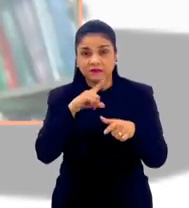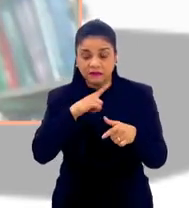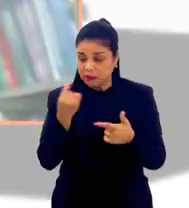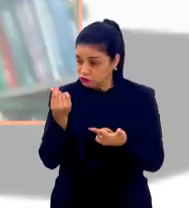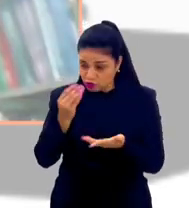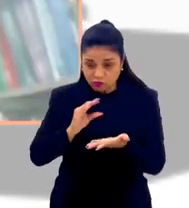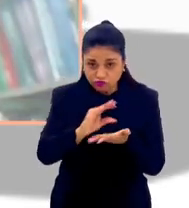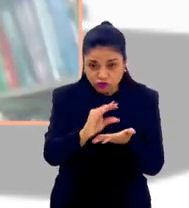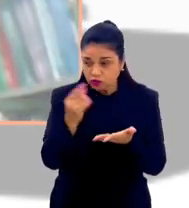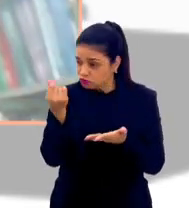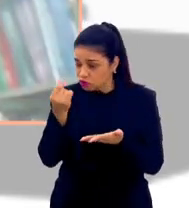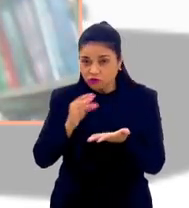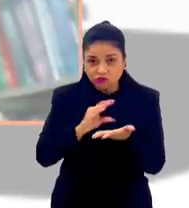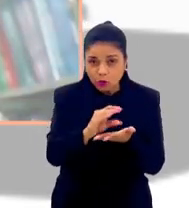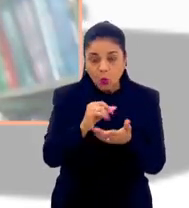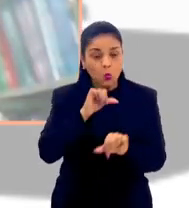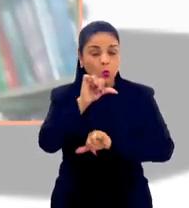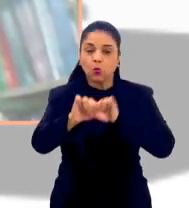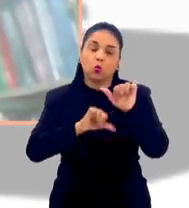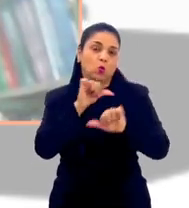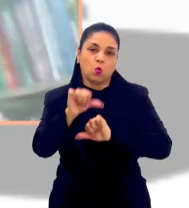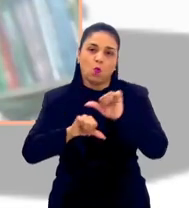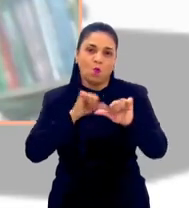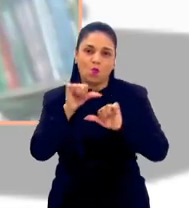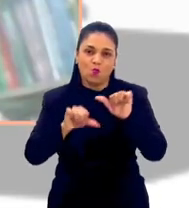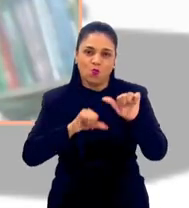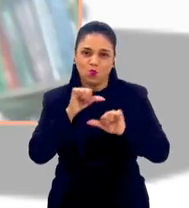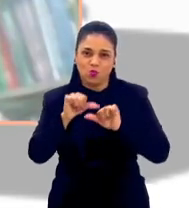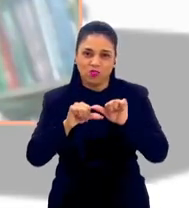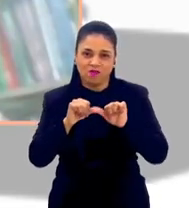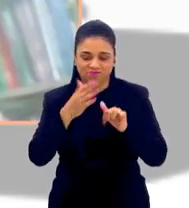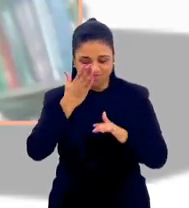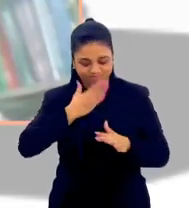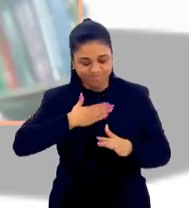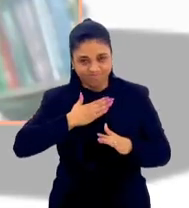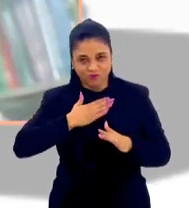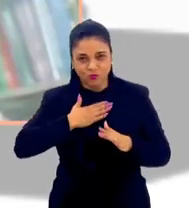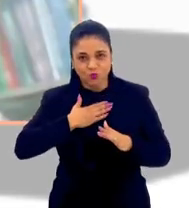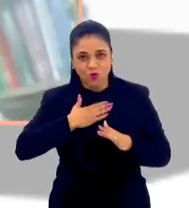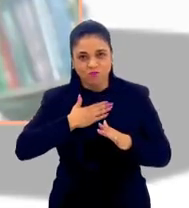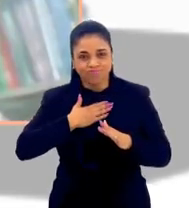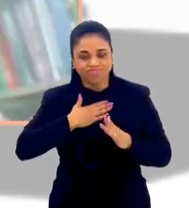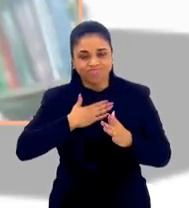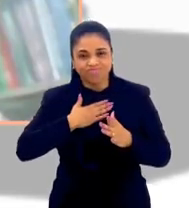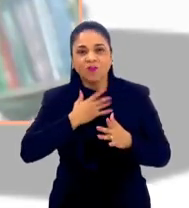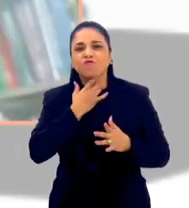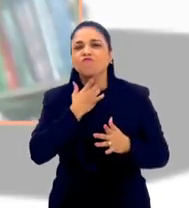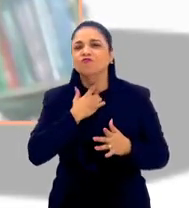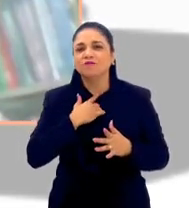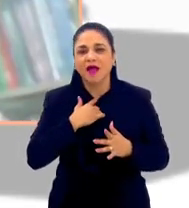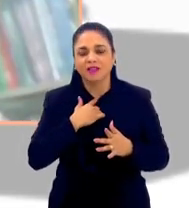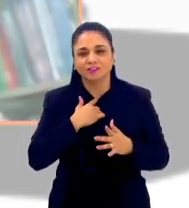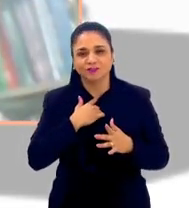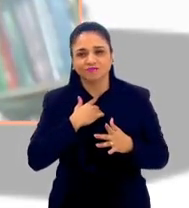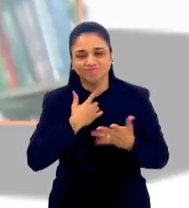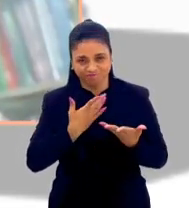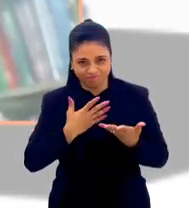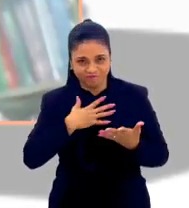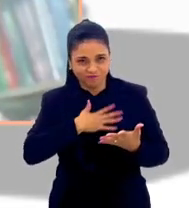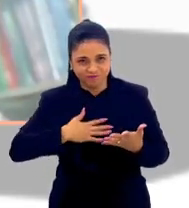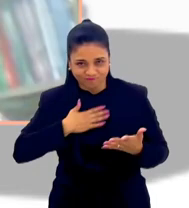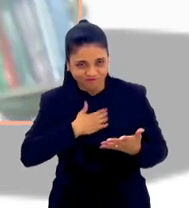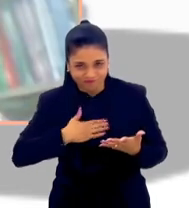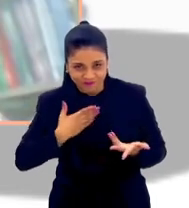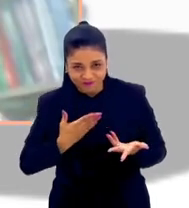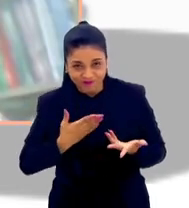mais dinheiro e isso não muda a tua autorealização. Ao contrário, isso às vezes já te traz, por